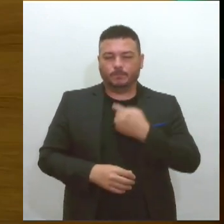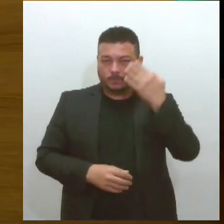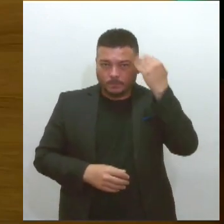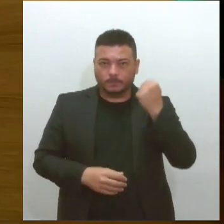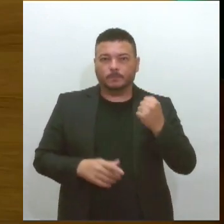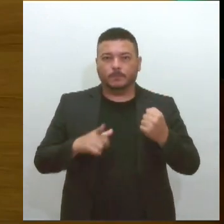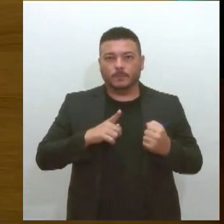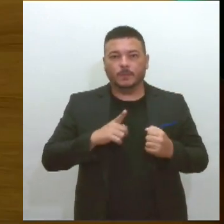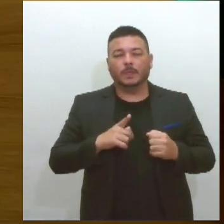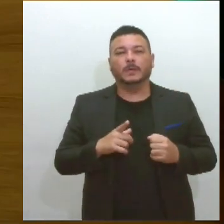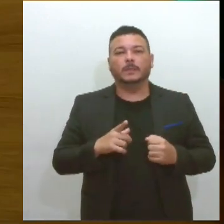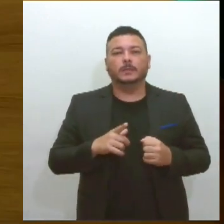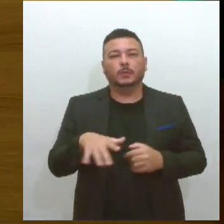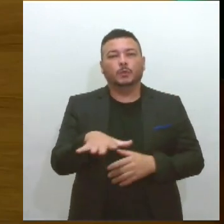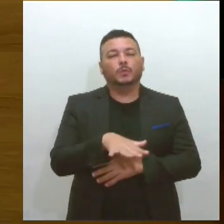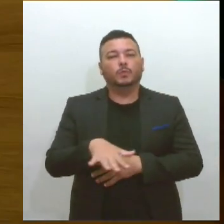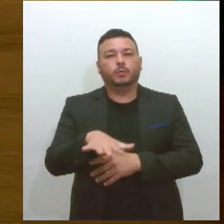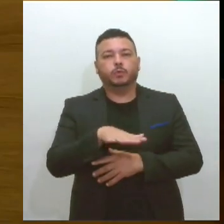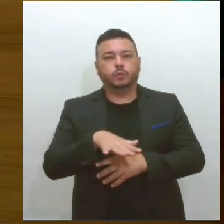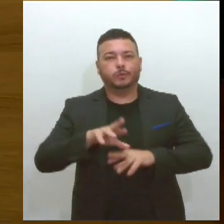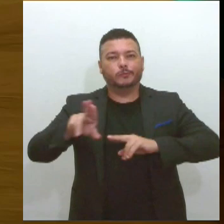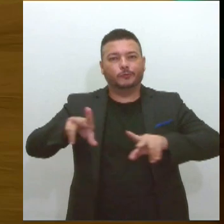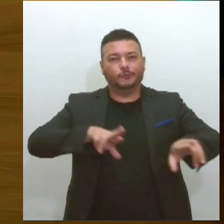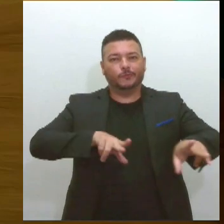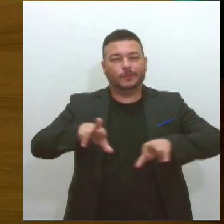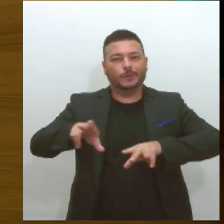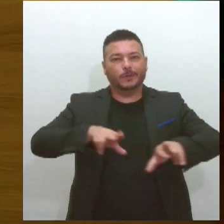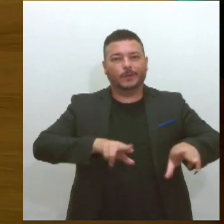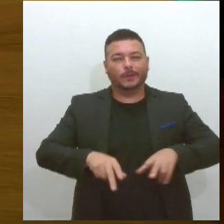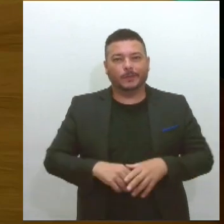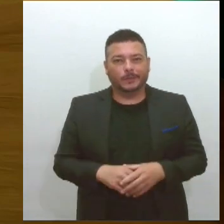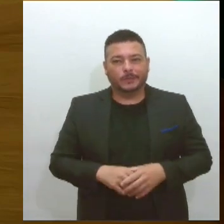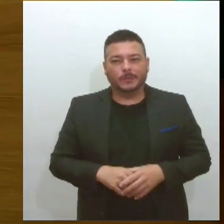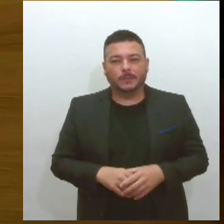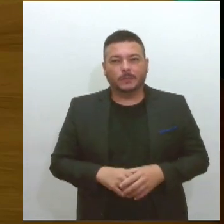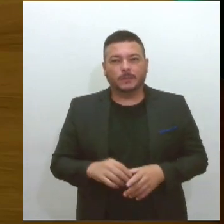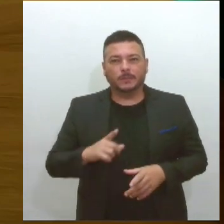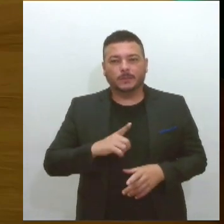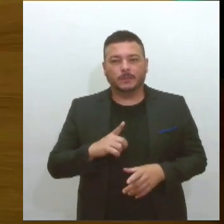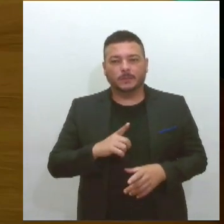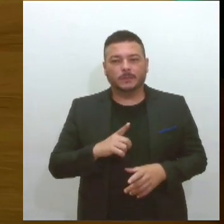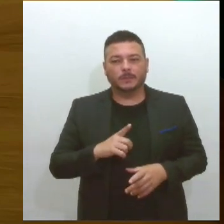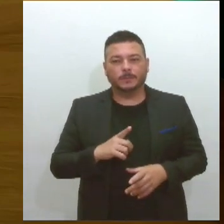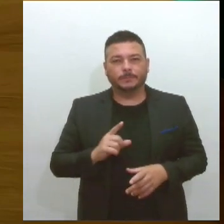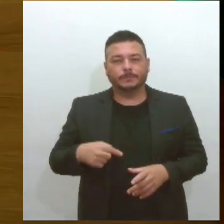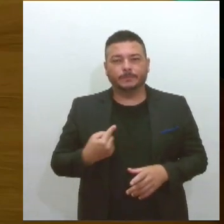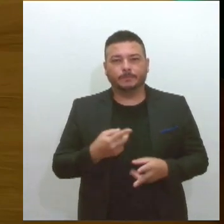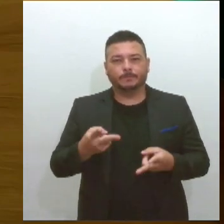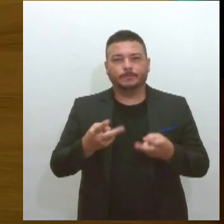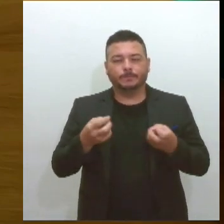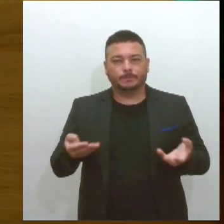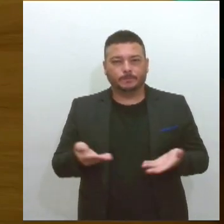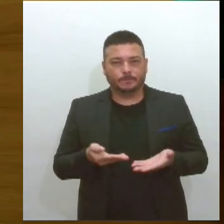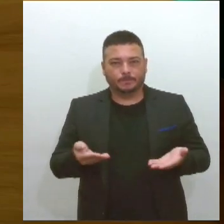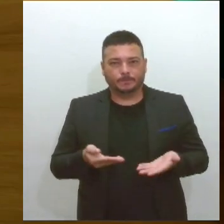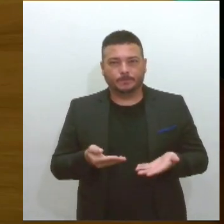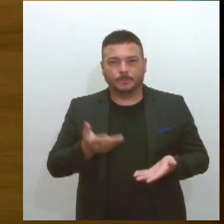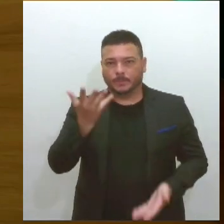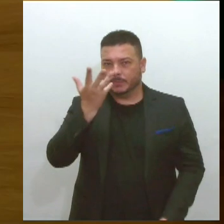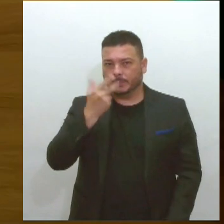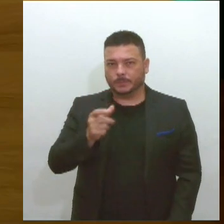diferentes, né, década de 80, 90, a gente se deparava muito com crianças que acabavam